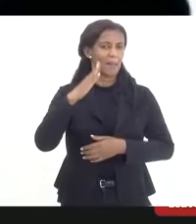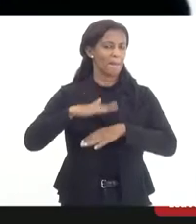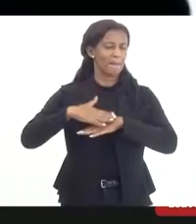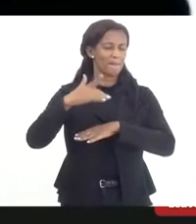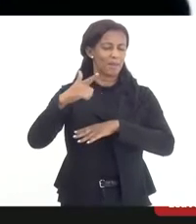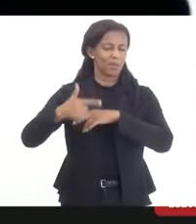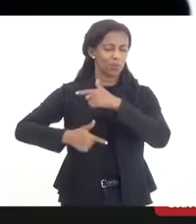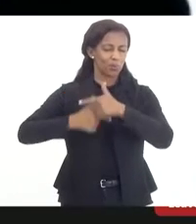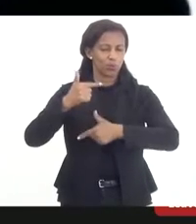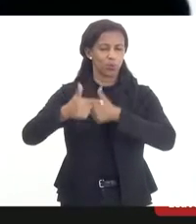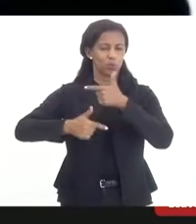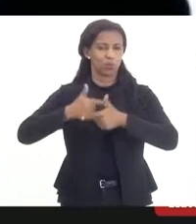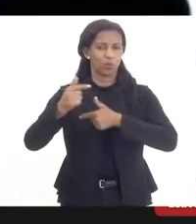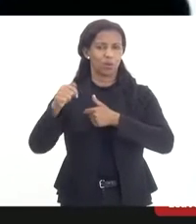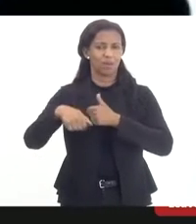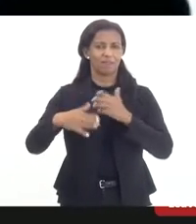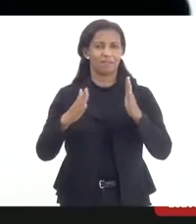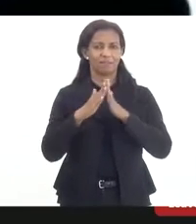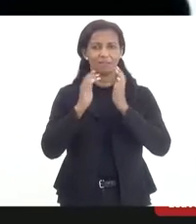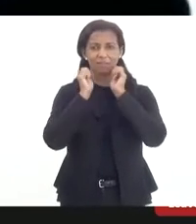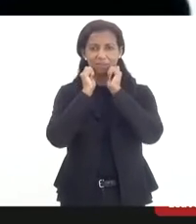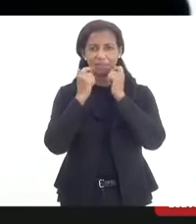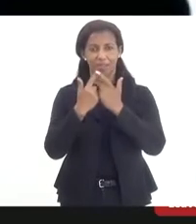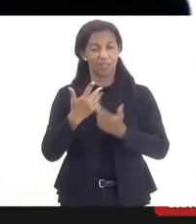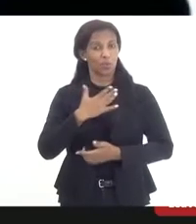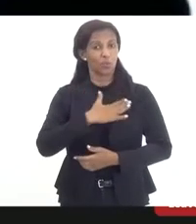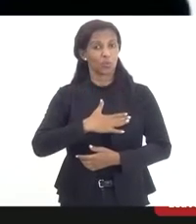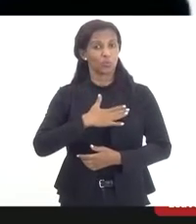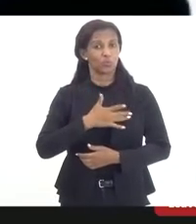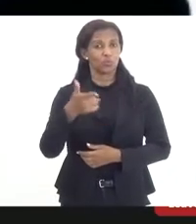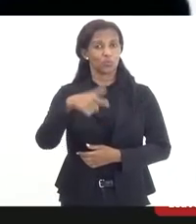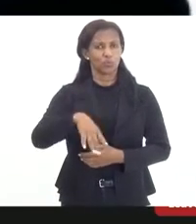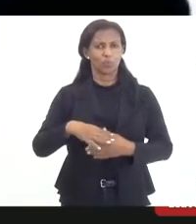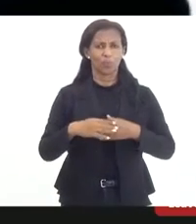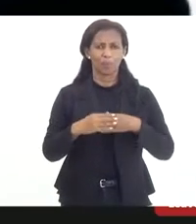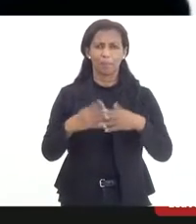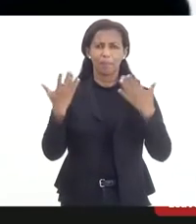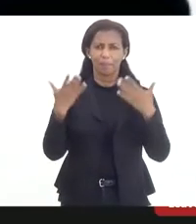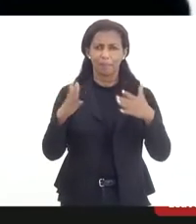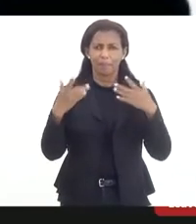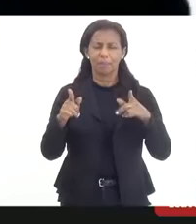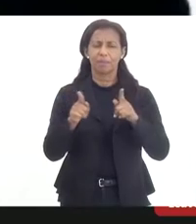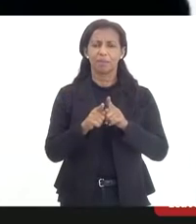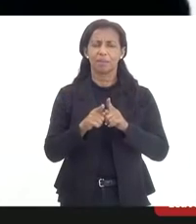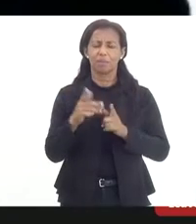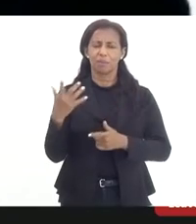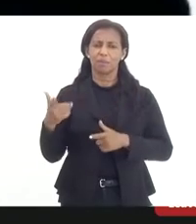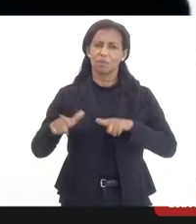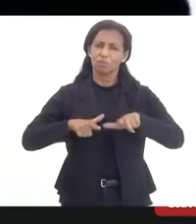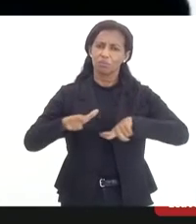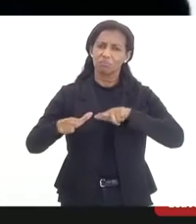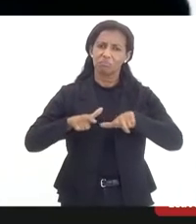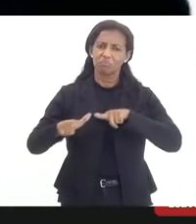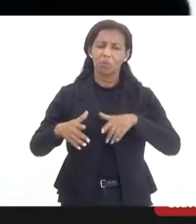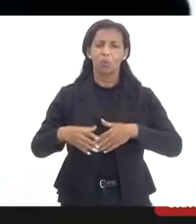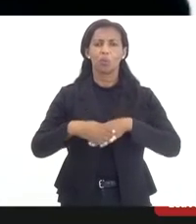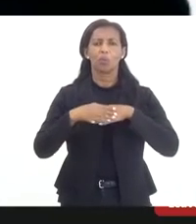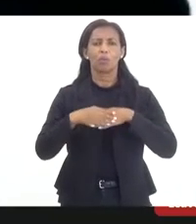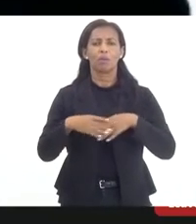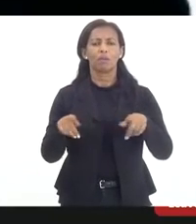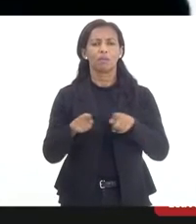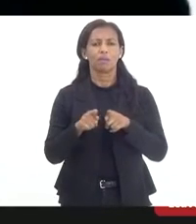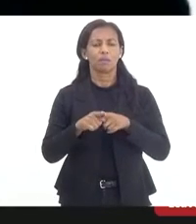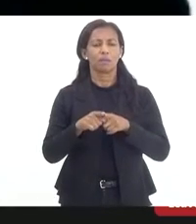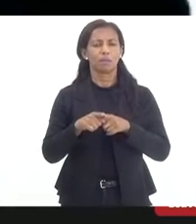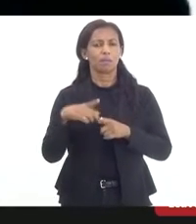atuantes do nosso parlamento. Eu gostaria mais uma vez de cumprimentar e parabenizar aqui pelo seu lindo trabalho. Cumprimento também o